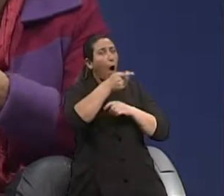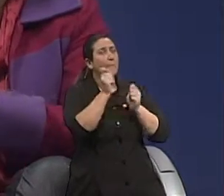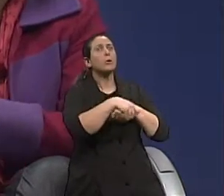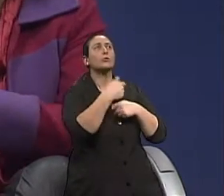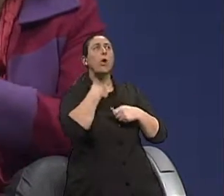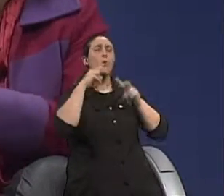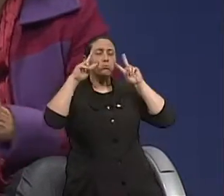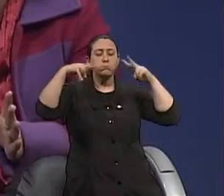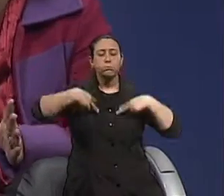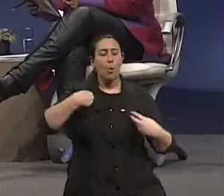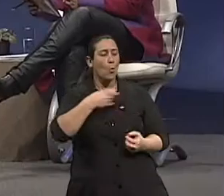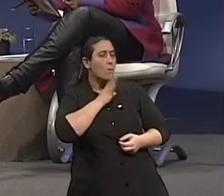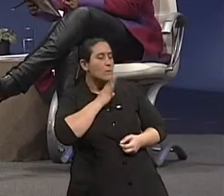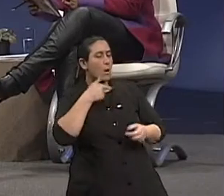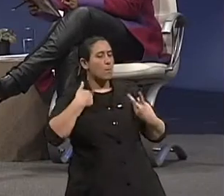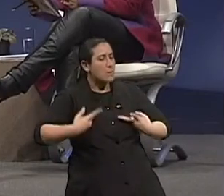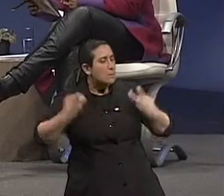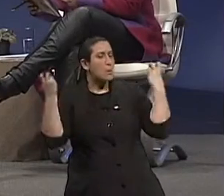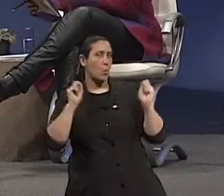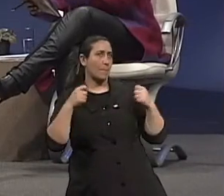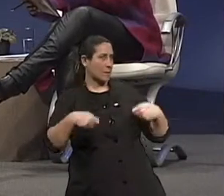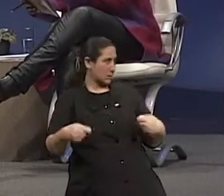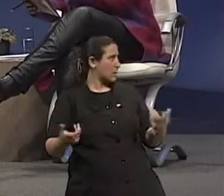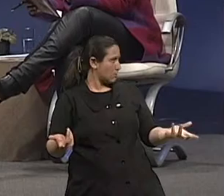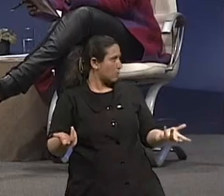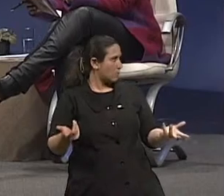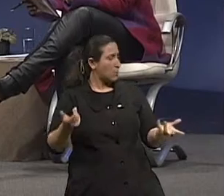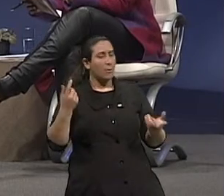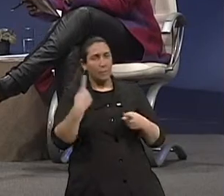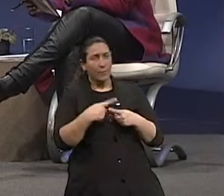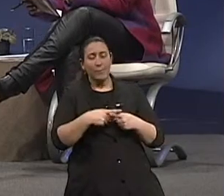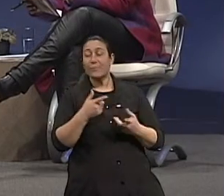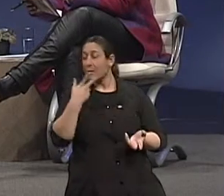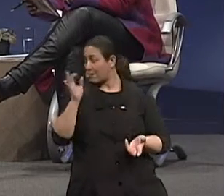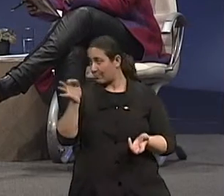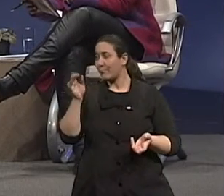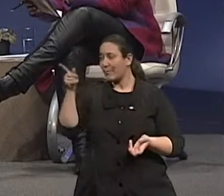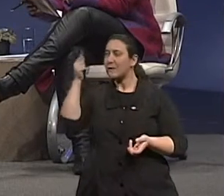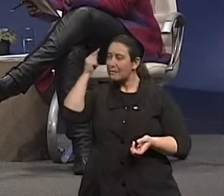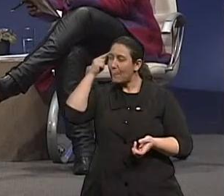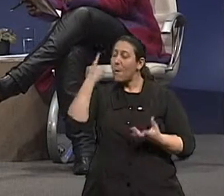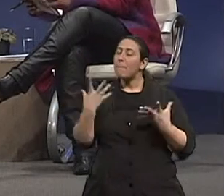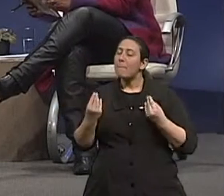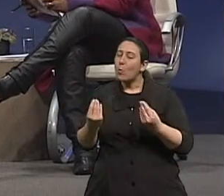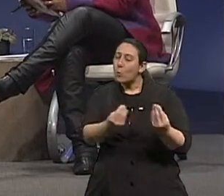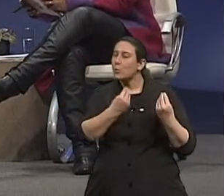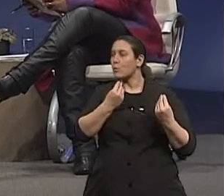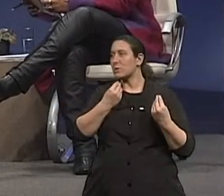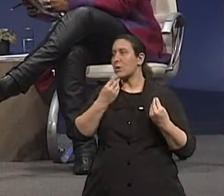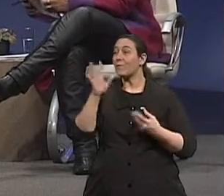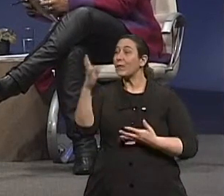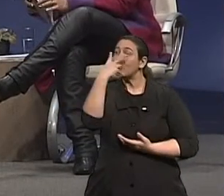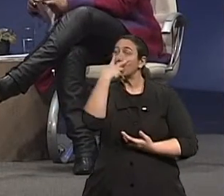que cada um é um, a gente só é semelhante, né, doutor? Gêmeos. Cada um é um. Gêmeos e veterinos envelhecem diferentes. Diferentes,